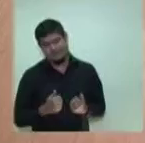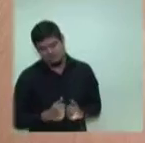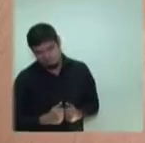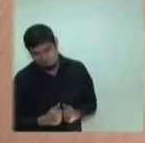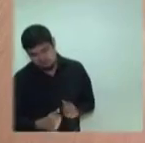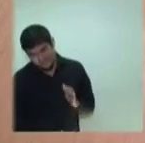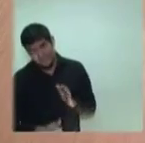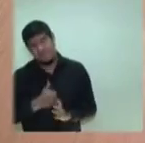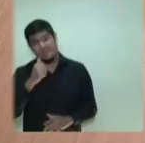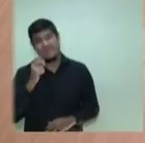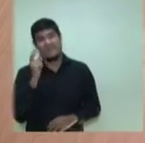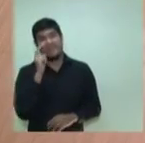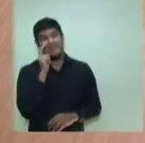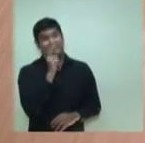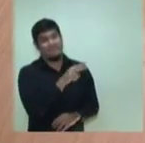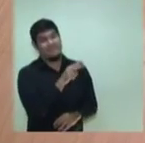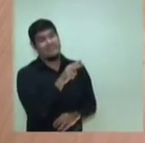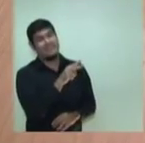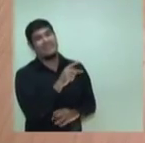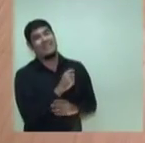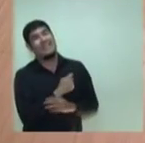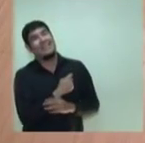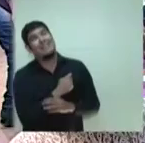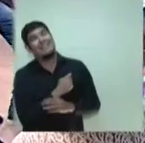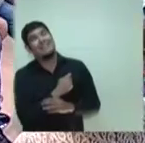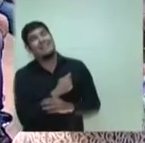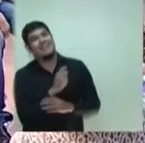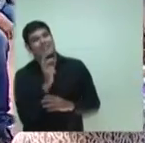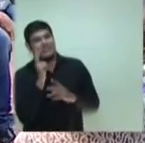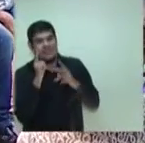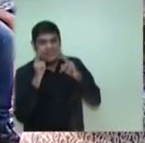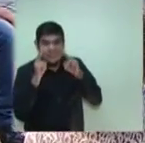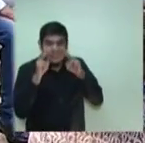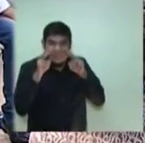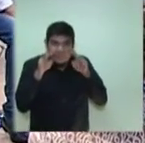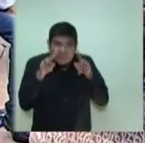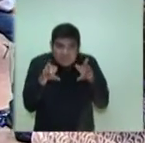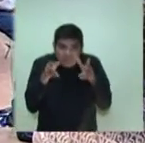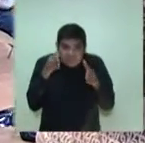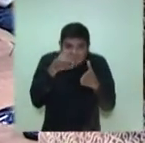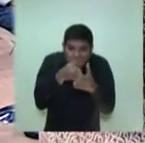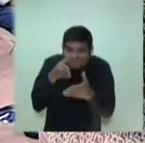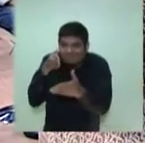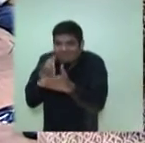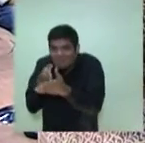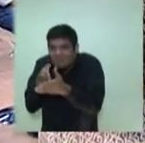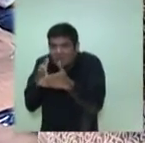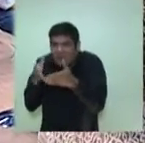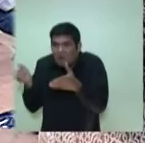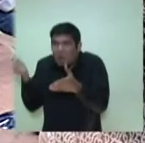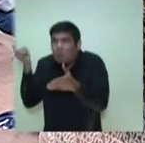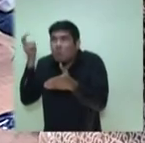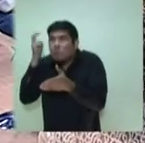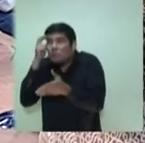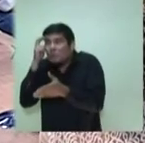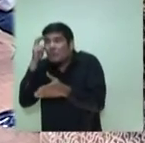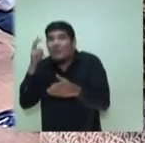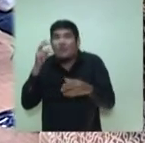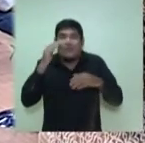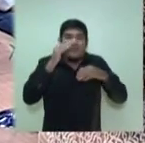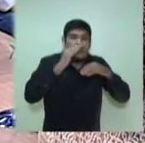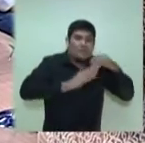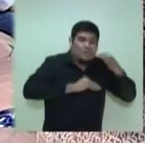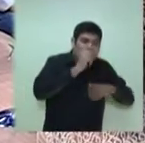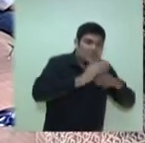A primeira coisa que a gente vai enfrentar é justamente essa visão equivocada de confundir cultura, produção cultural com